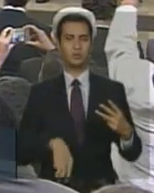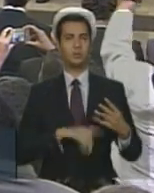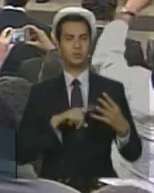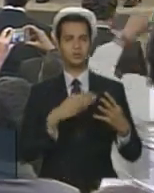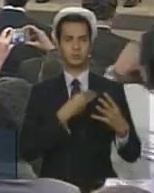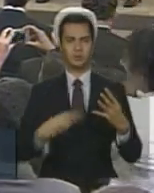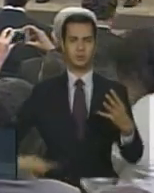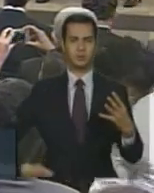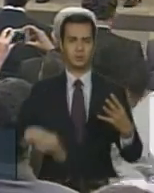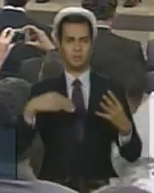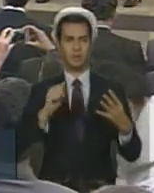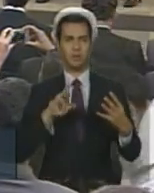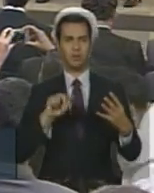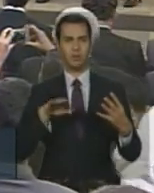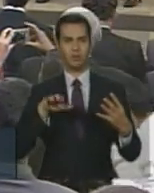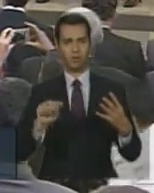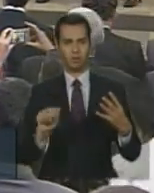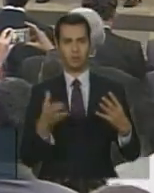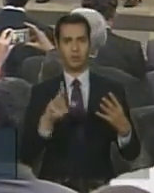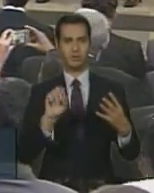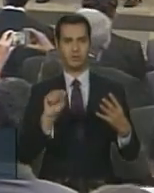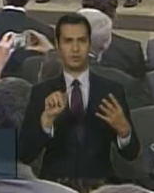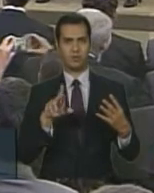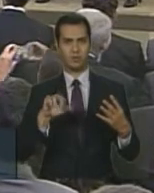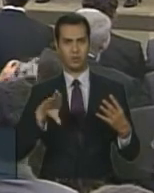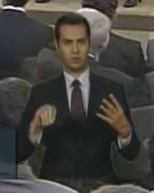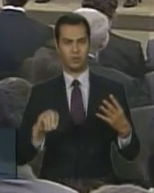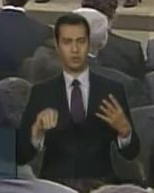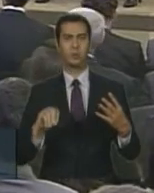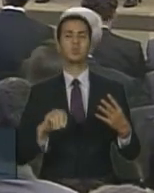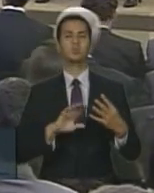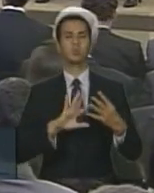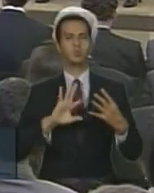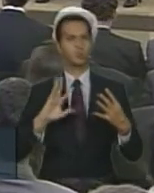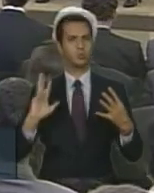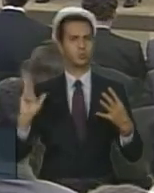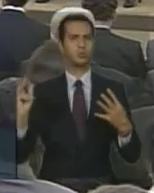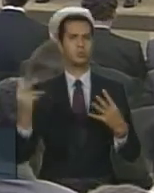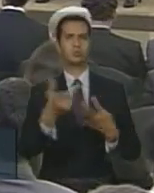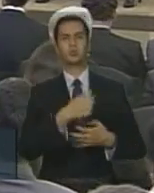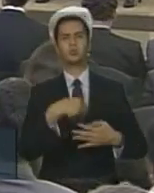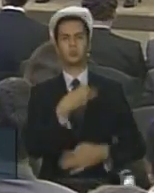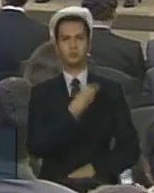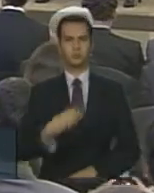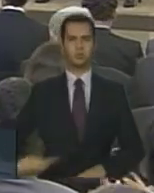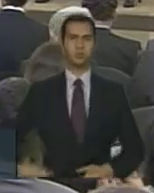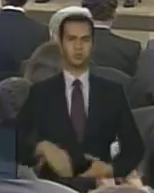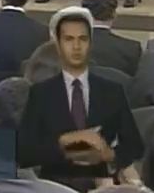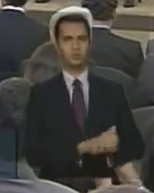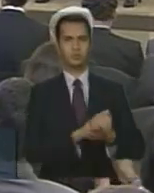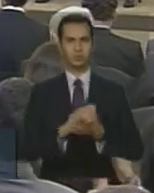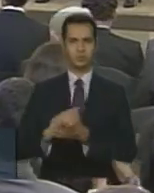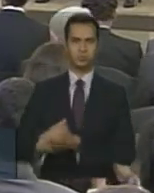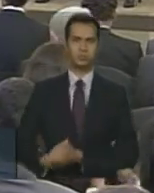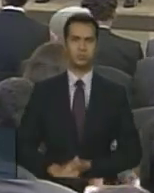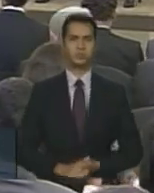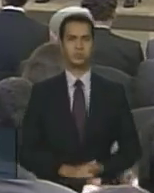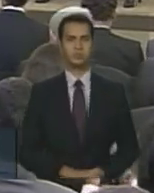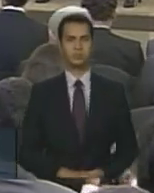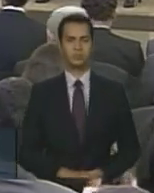ministra Maria do Rosário dos Direitos Humanos saúdo a todos os ministros aqui presentes.